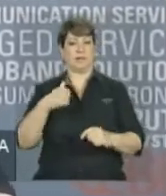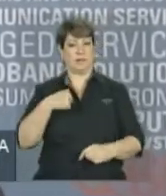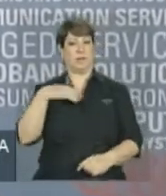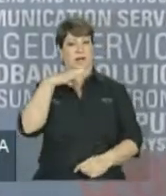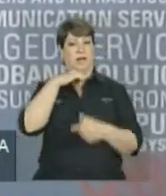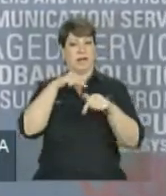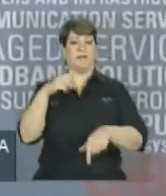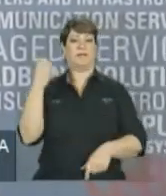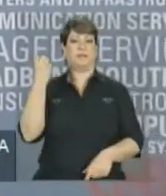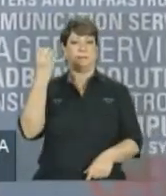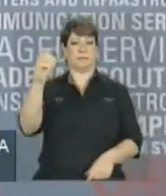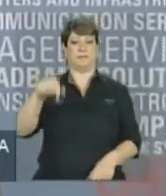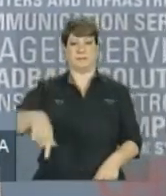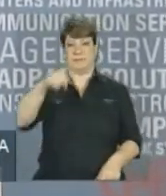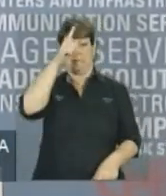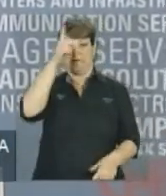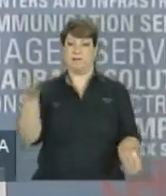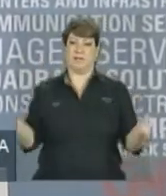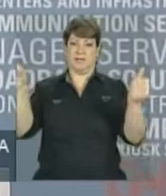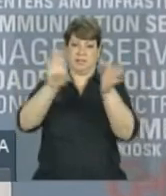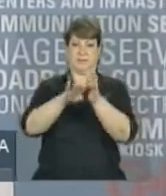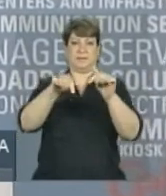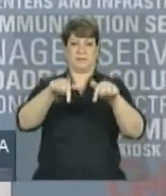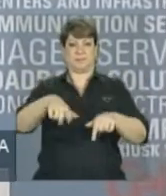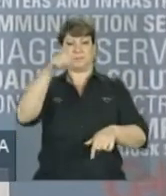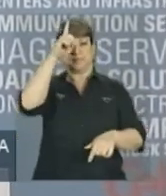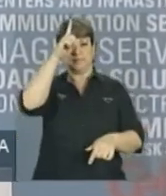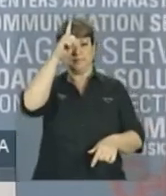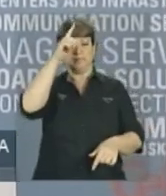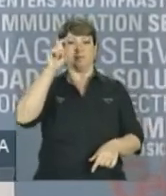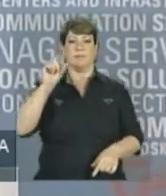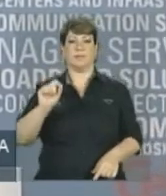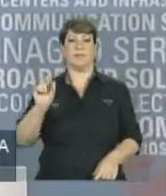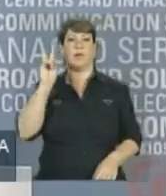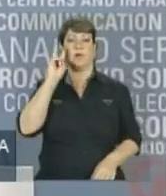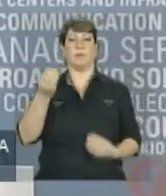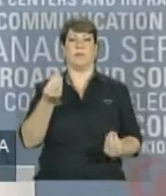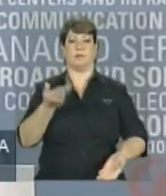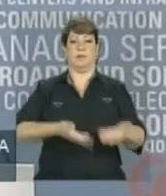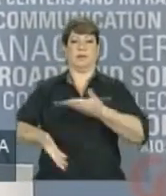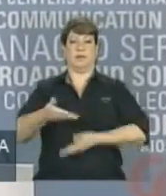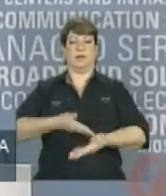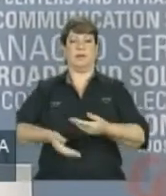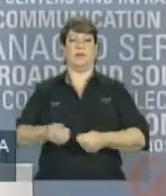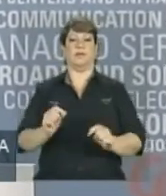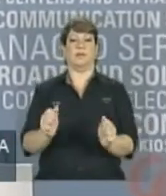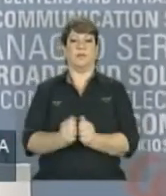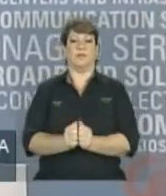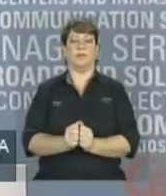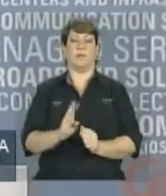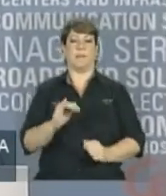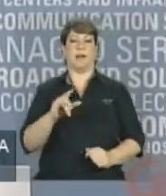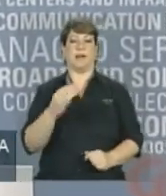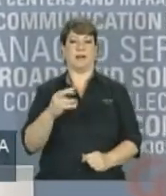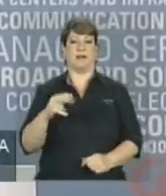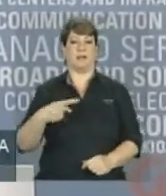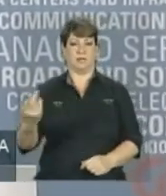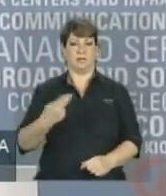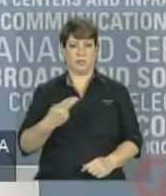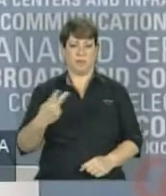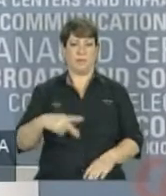viagem à Alemanha, tanto pelas relações bilaterais como pela Cebit, extremamente